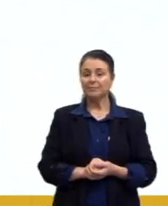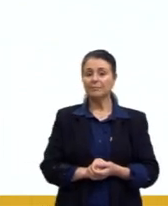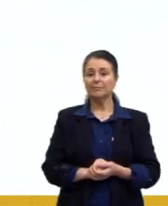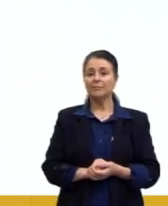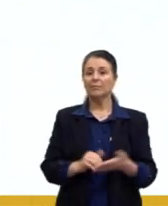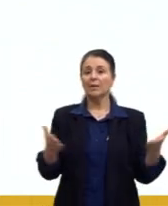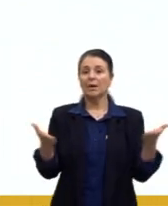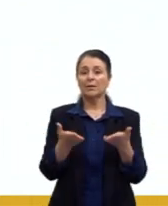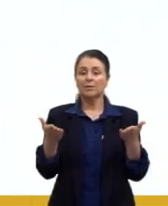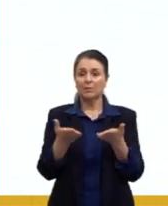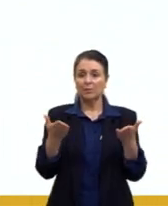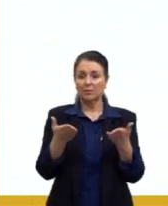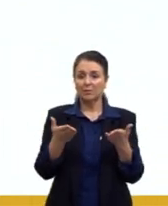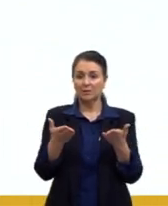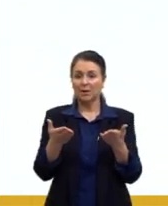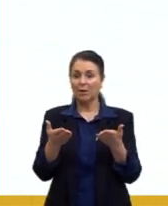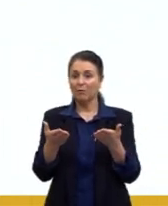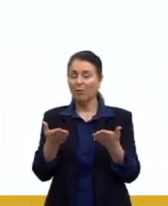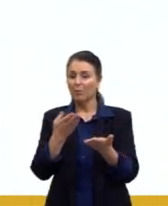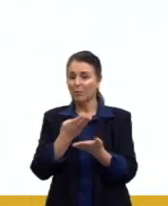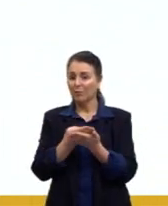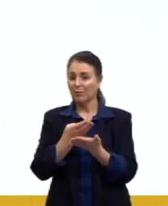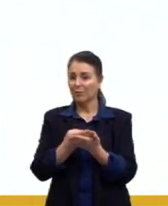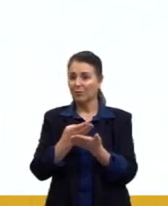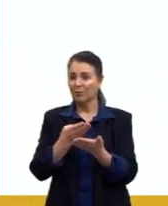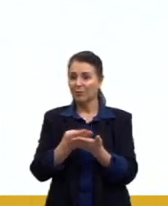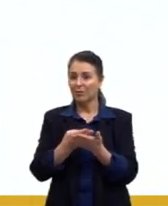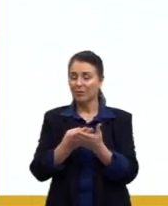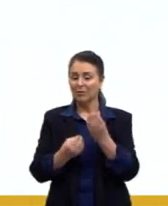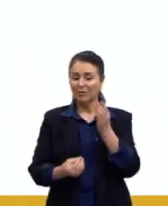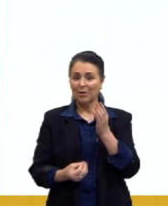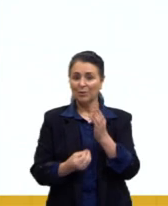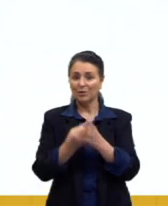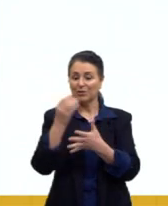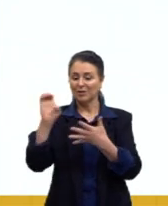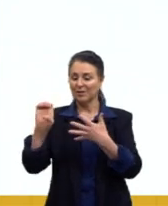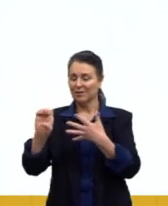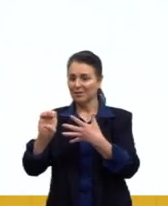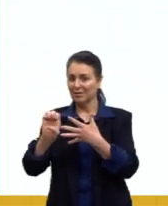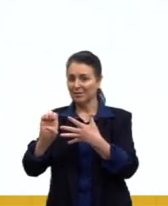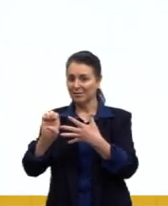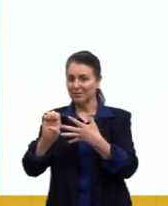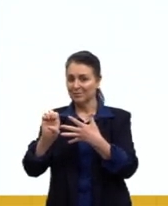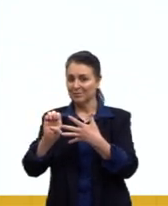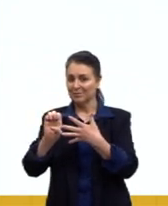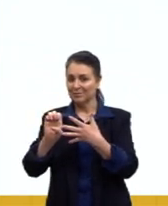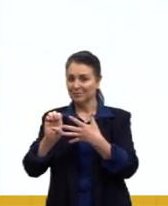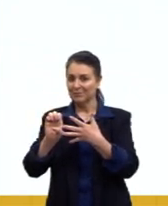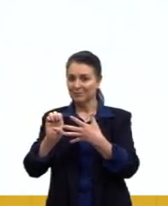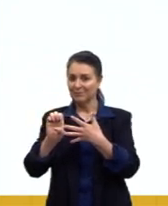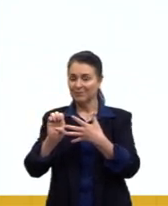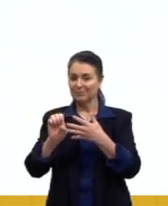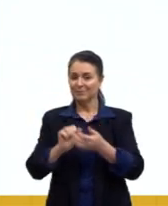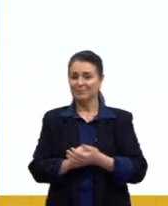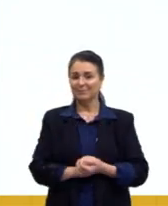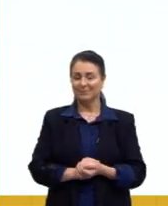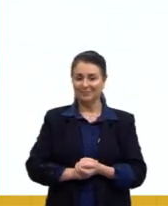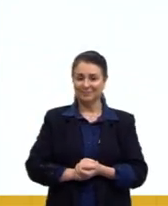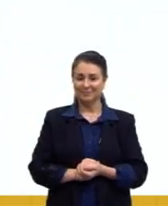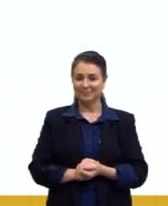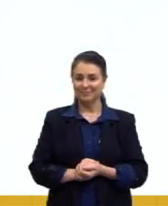Agora, vamos ver um pouquinho da origem das espécies. Deixa eu tomar só um golinho de água.